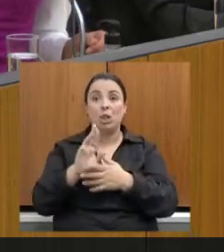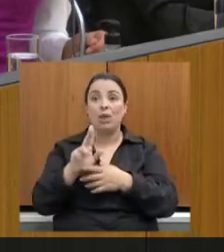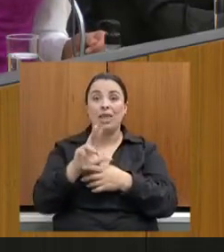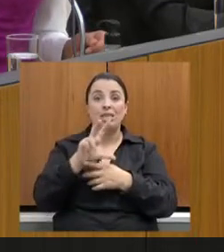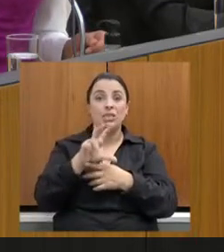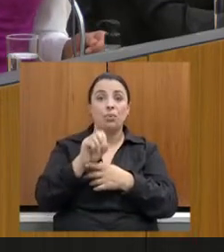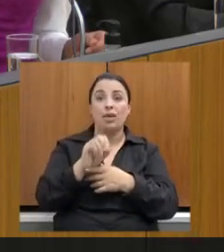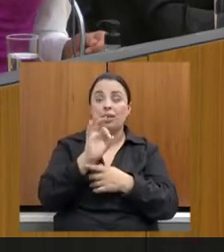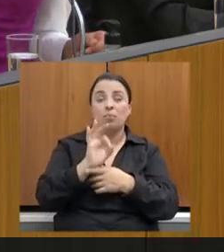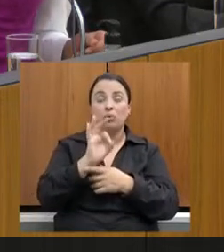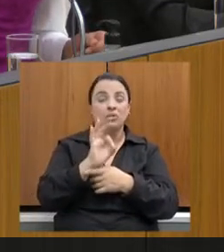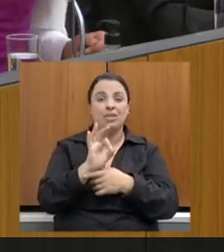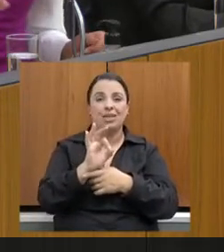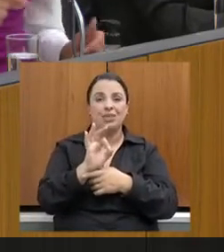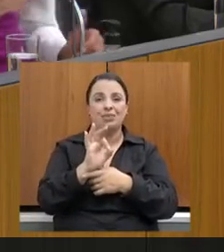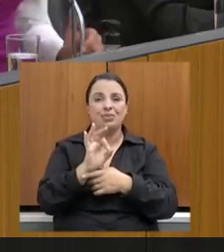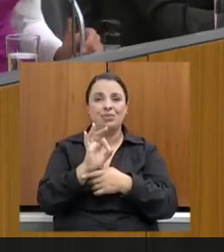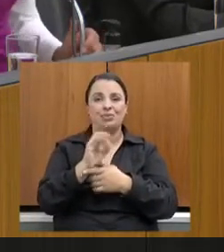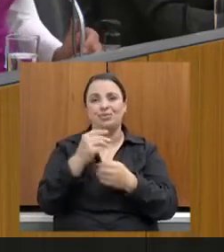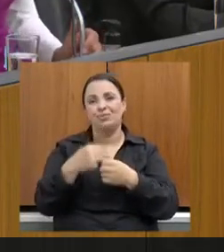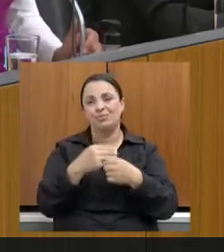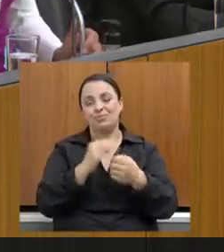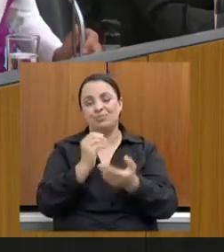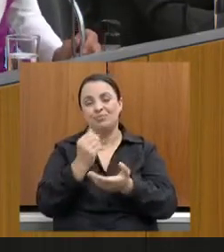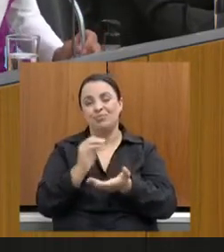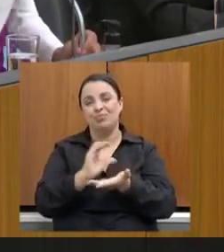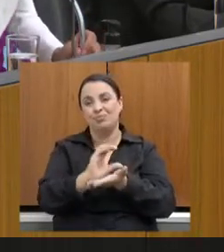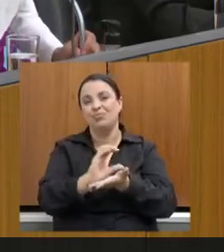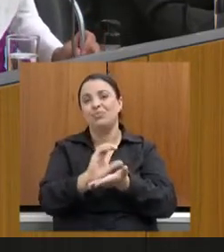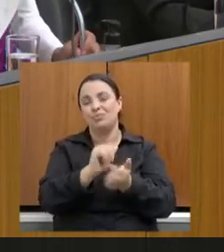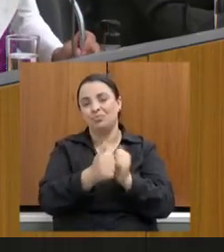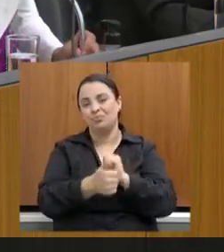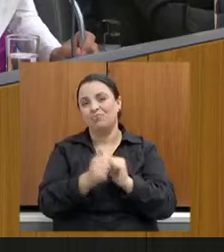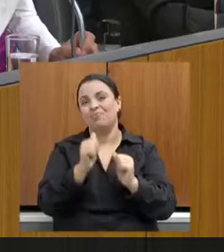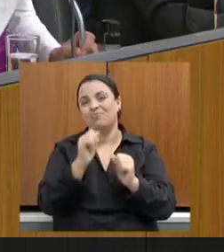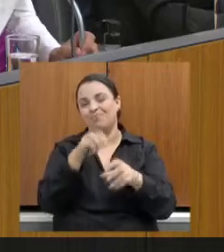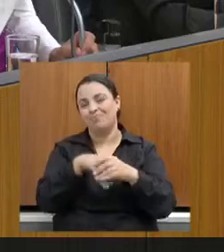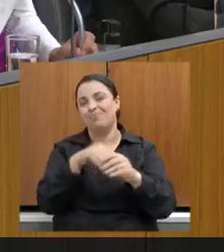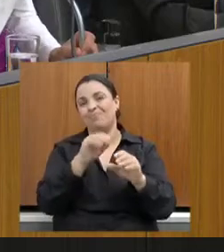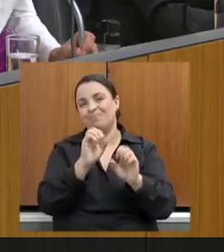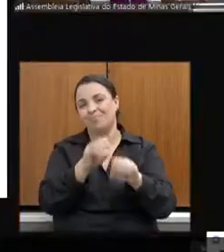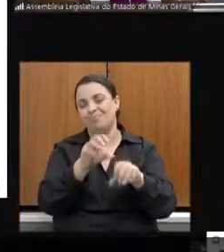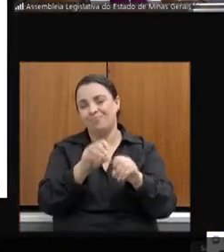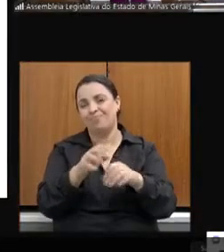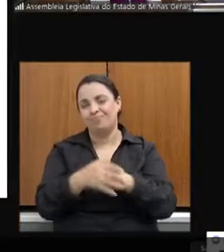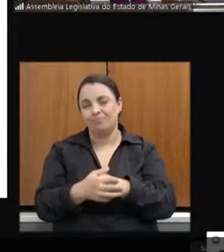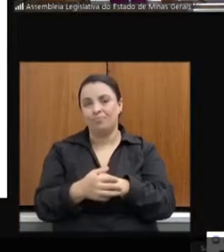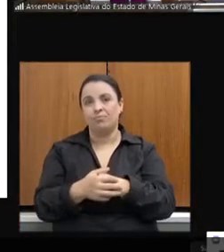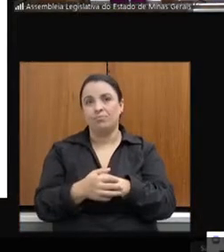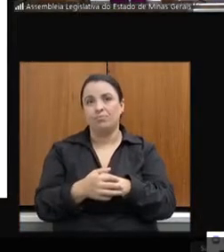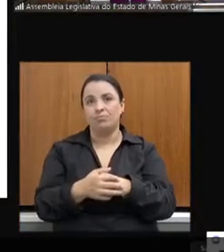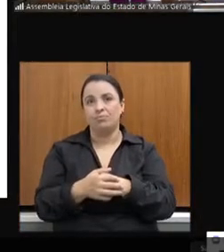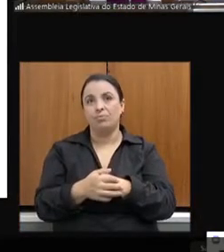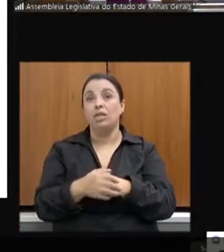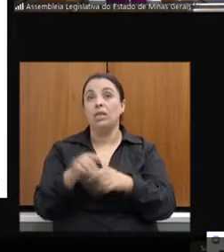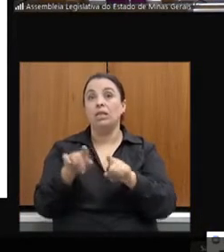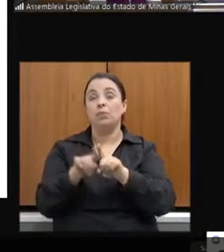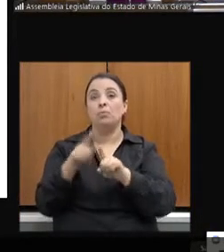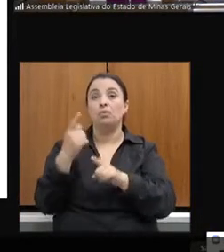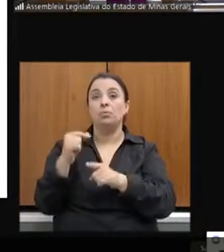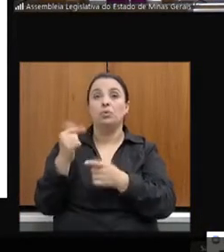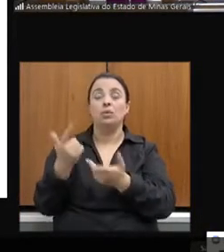no esporte educacional. Um outro dado é sobre a questão do investimento em atividades,